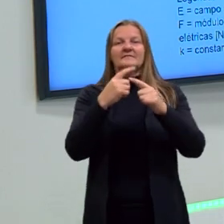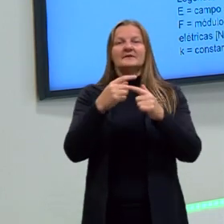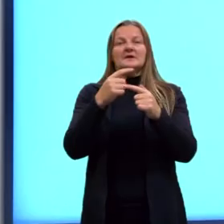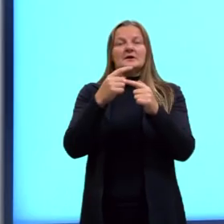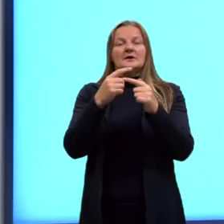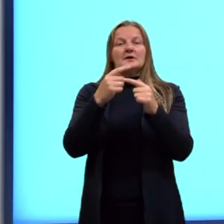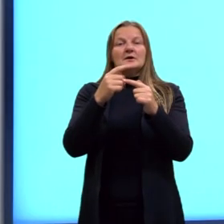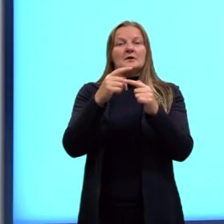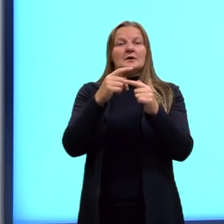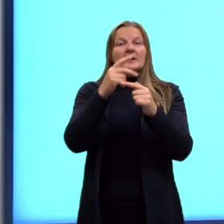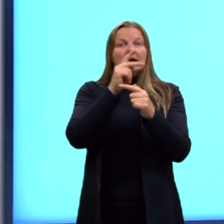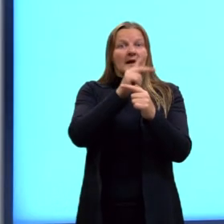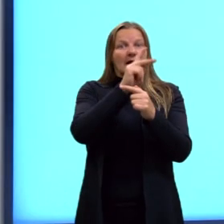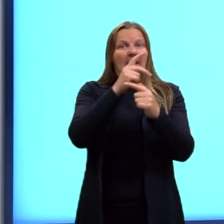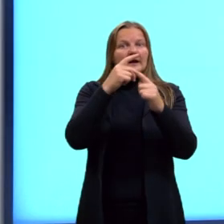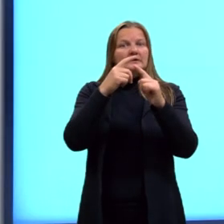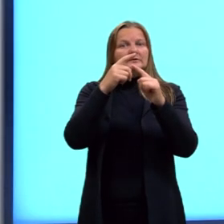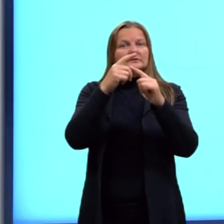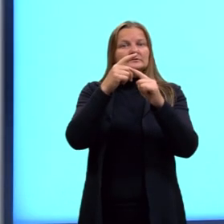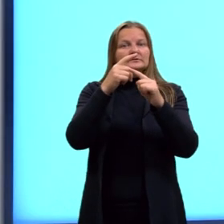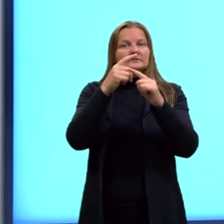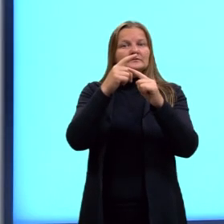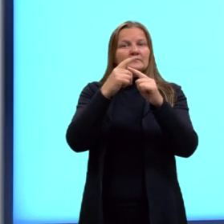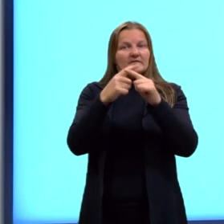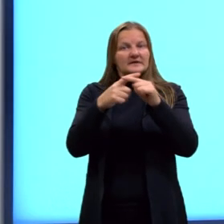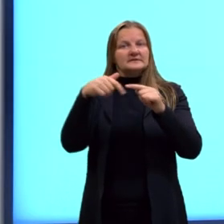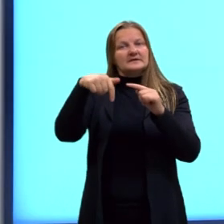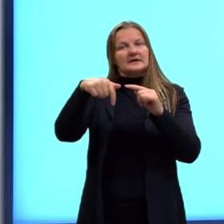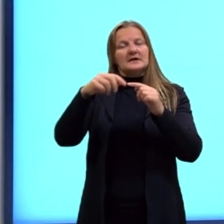dividido pela distância ao quadrado.